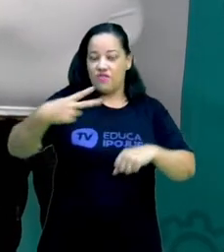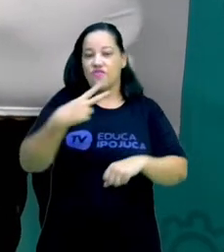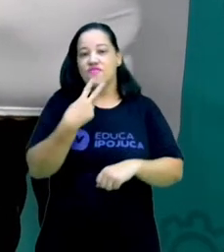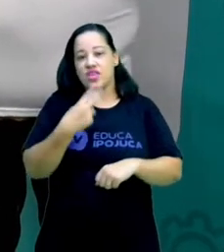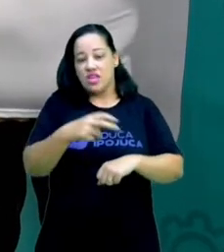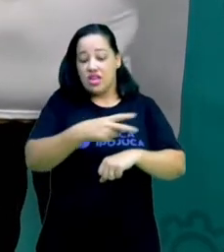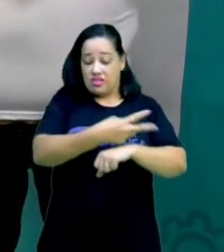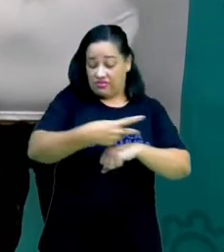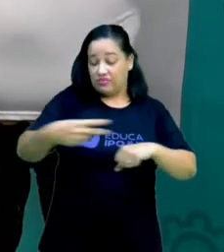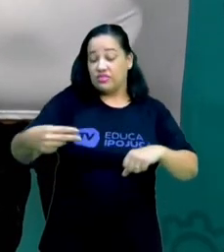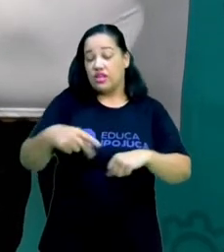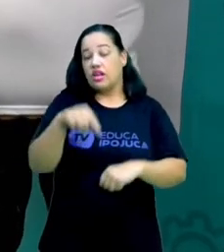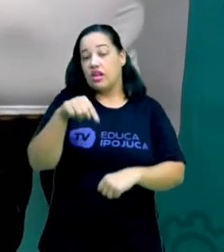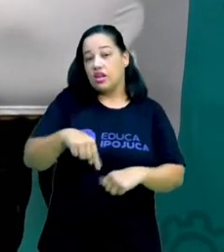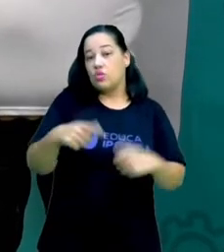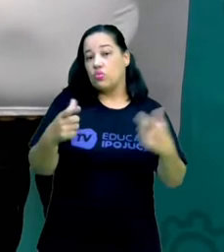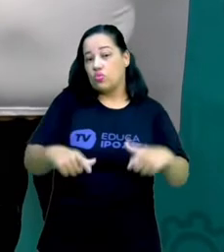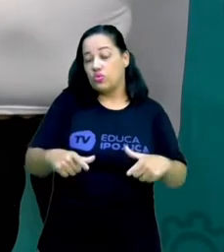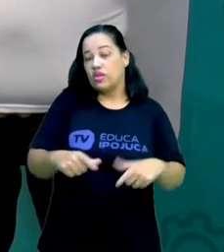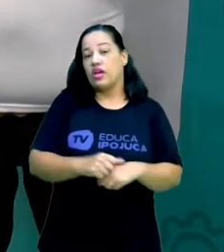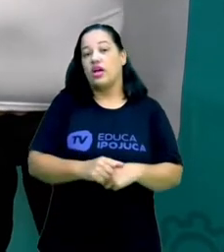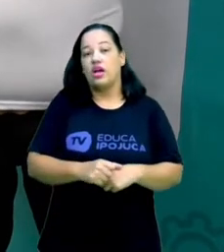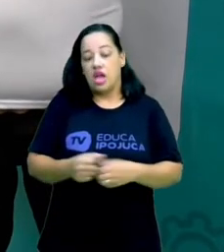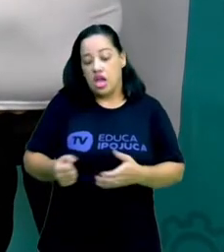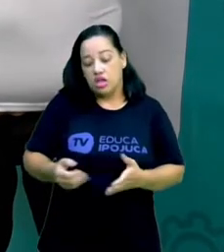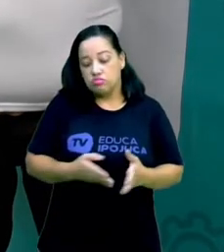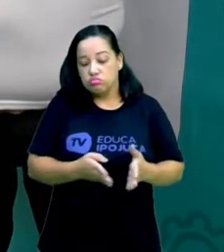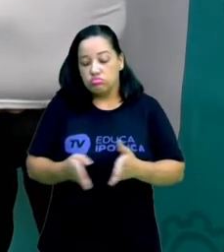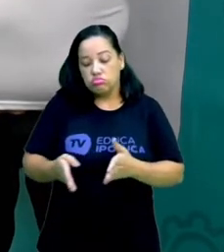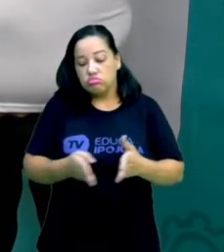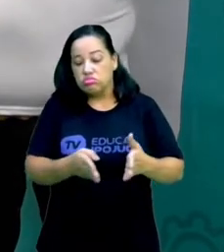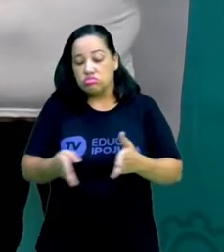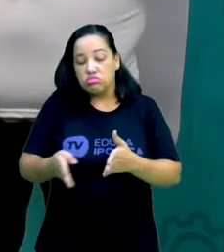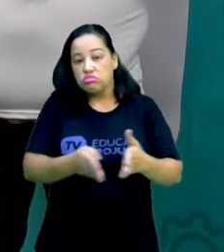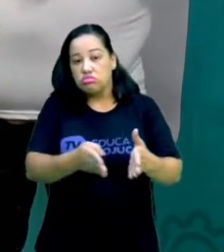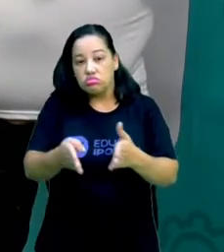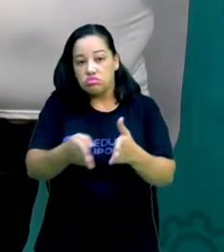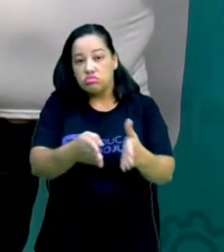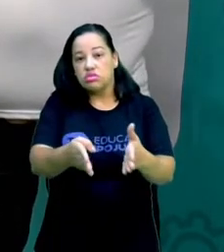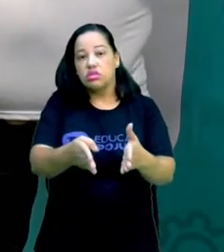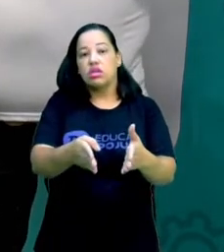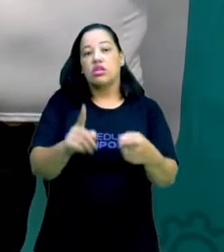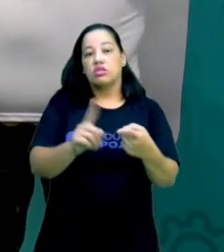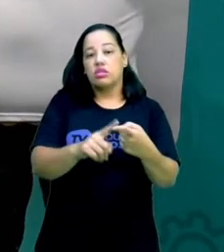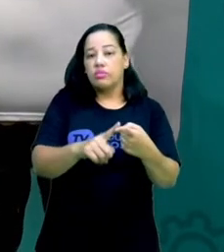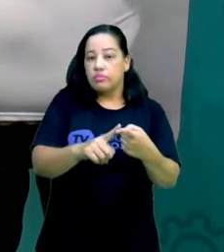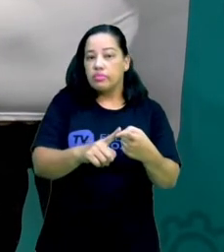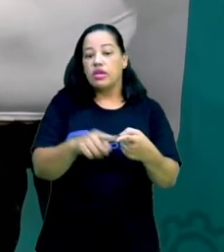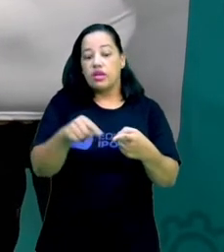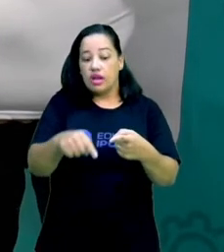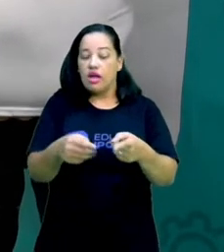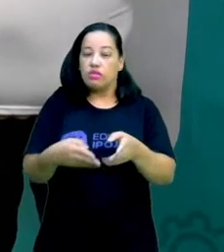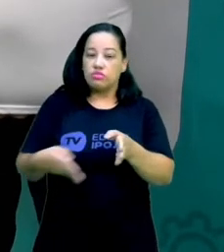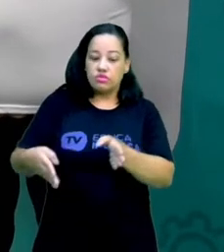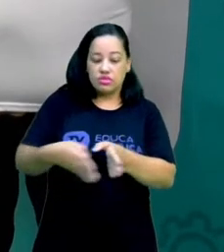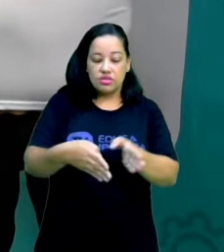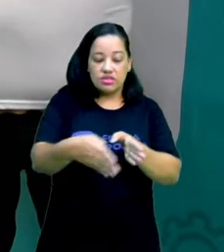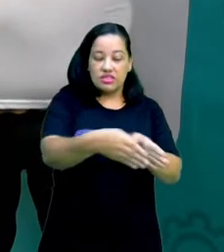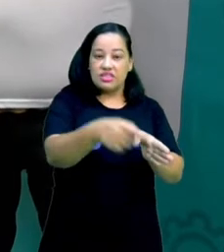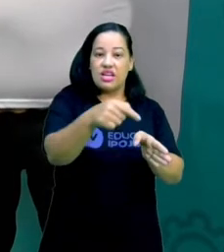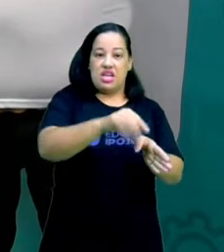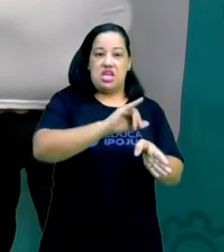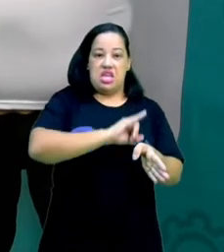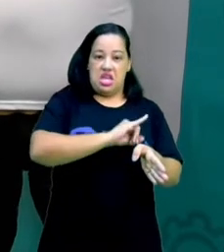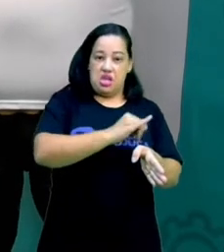início do seu percurso, ele passa por um distrito também chamado de Ipojuca. Aí,